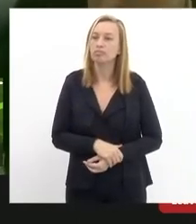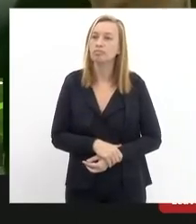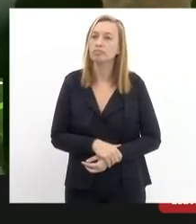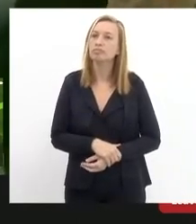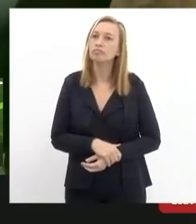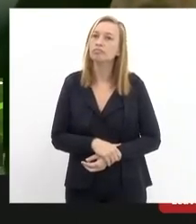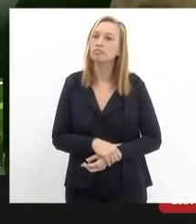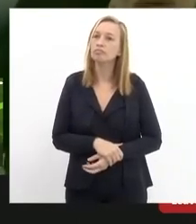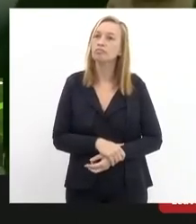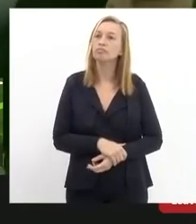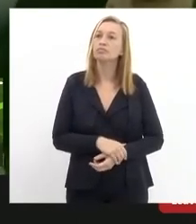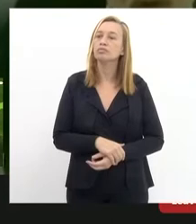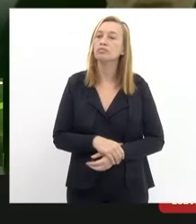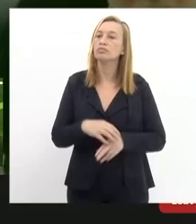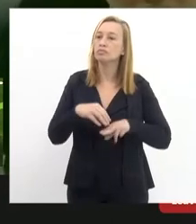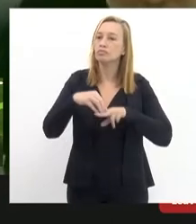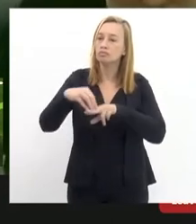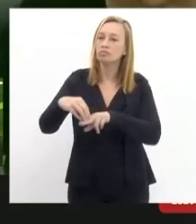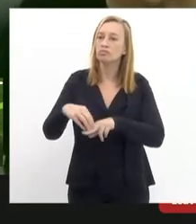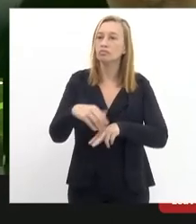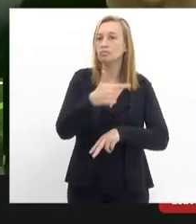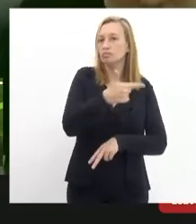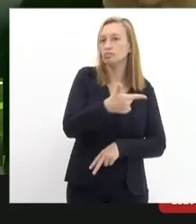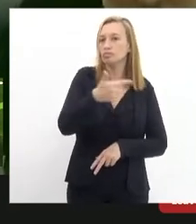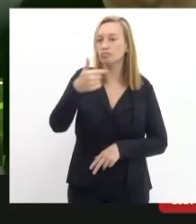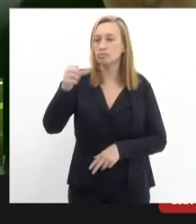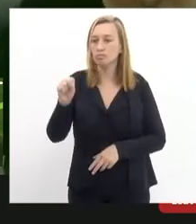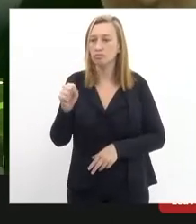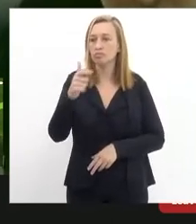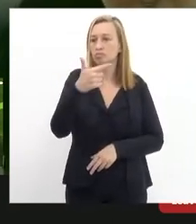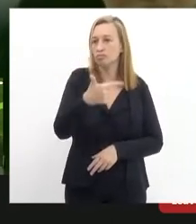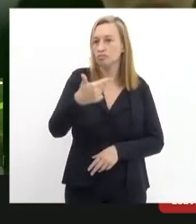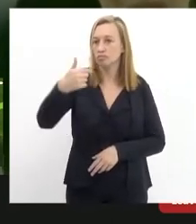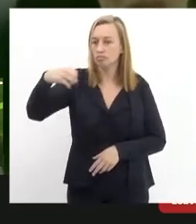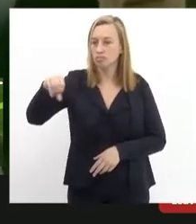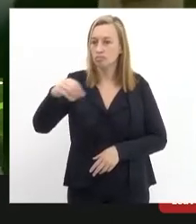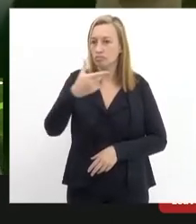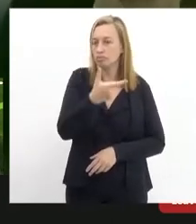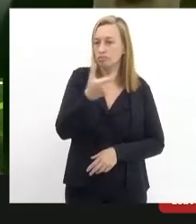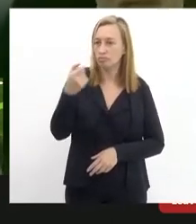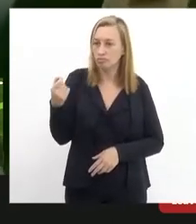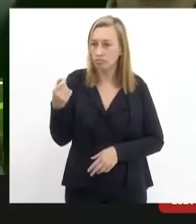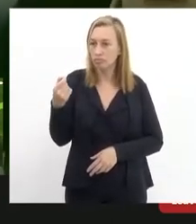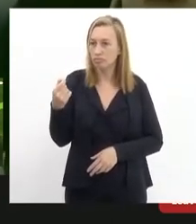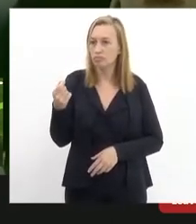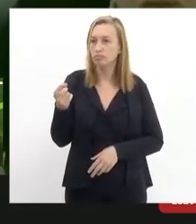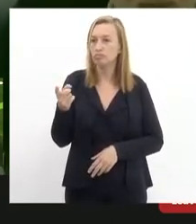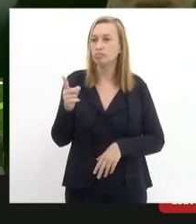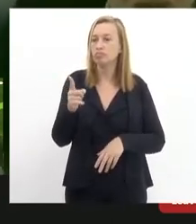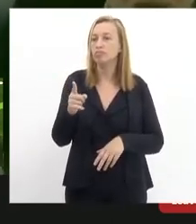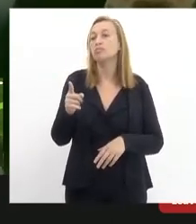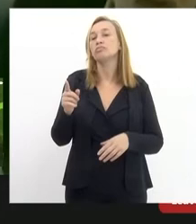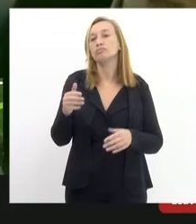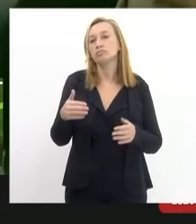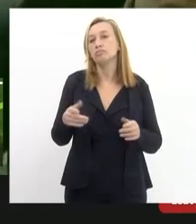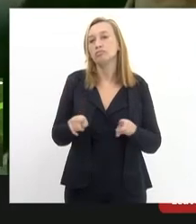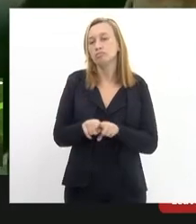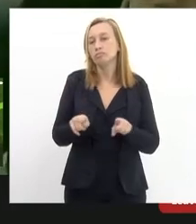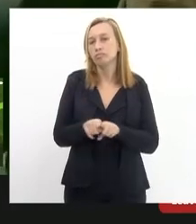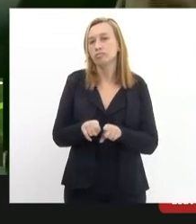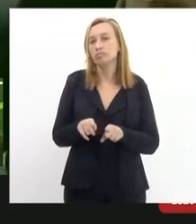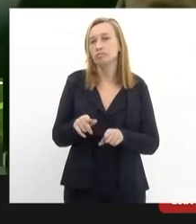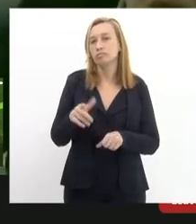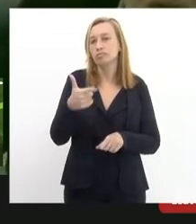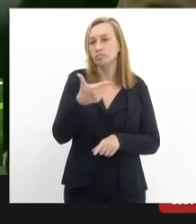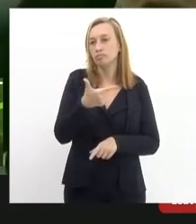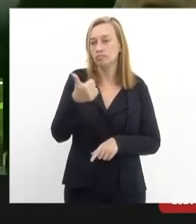do bonde nos anos 2018 19 20 e a previsão agora para 2021 nós chegamos a